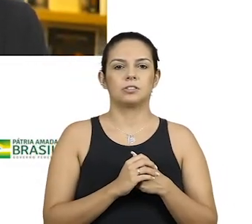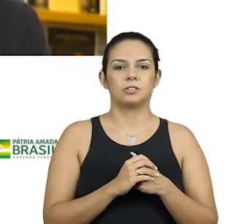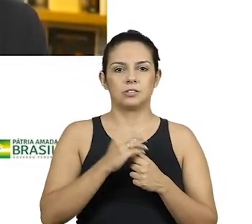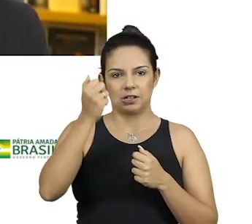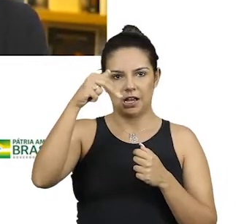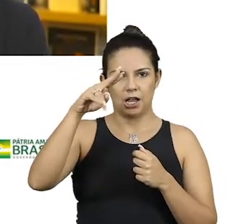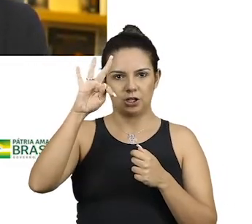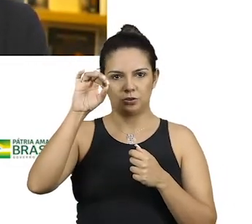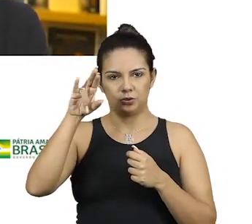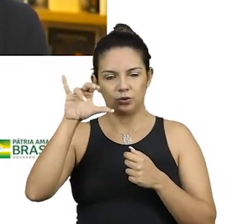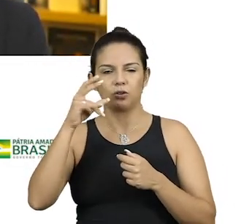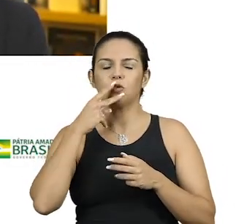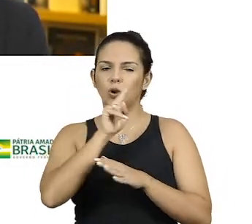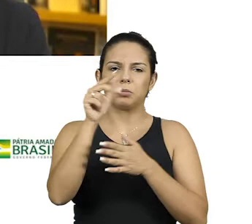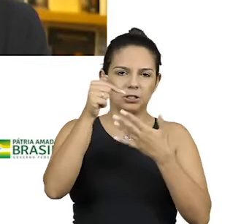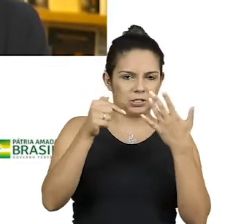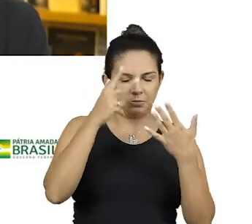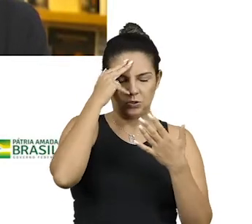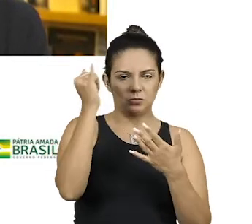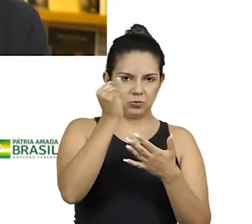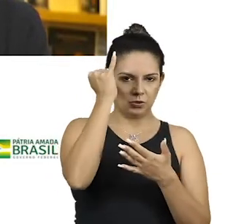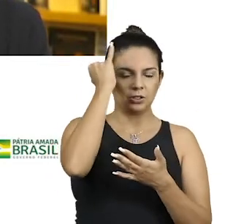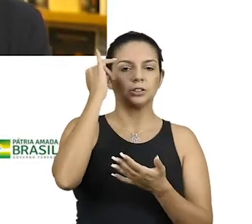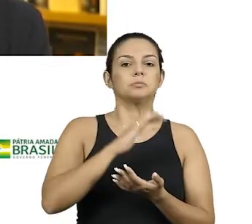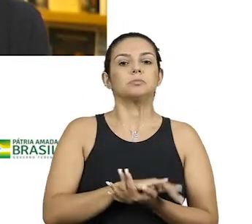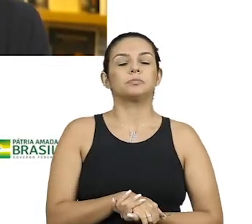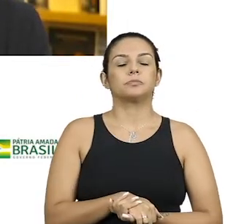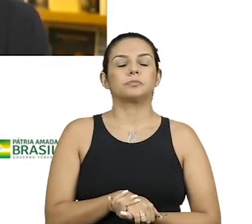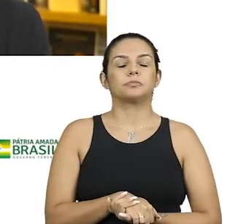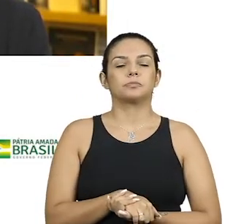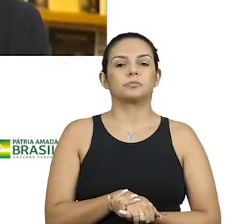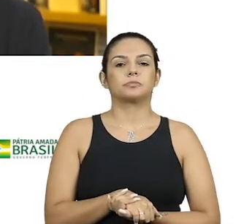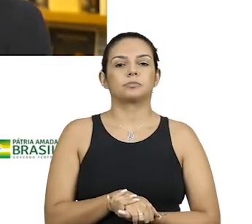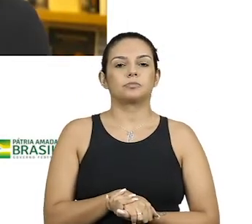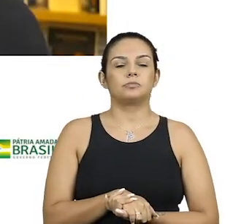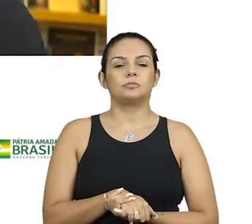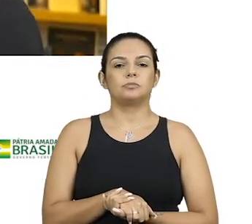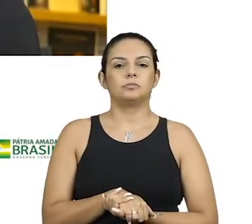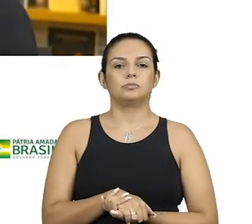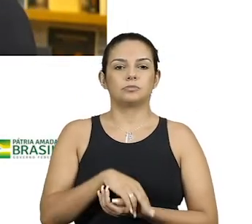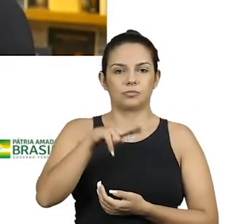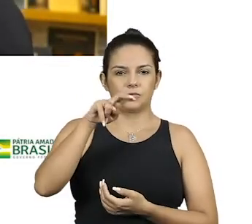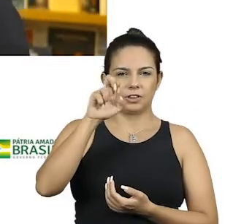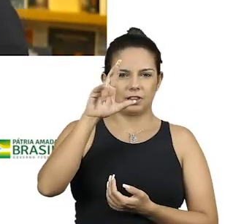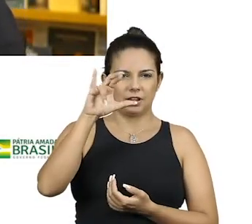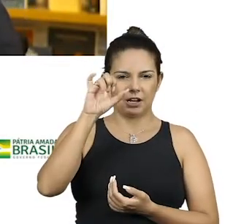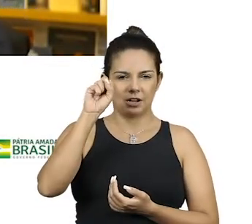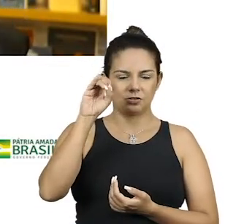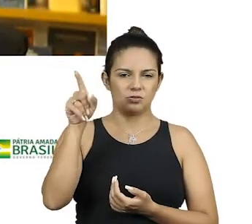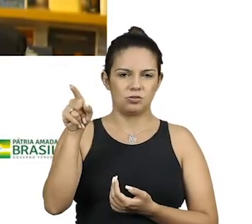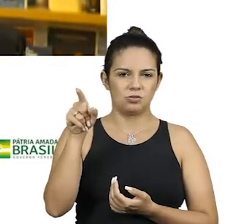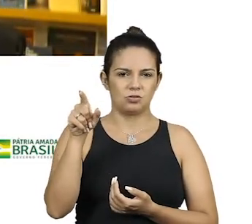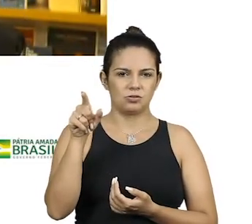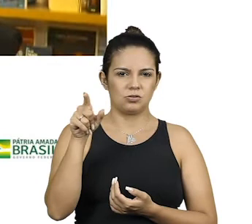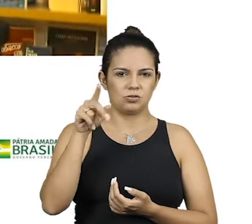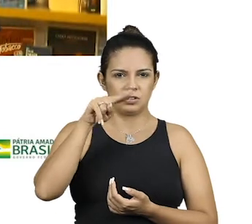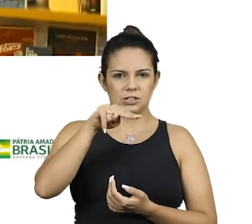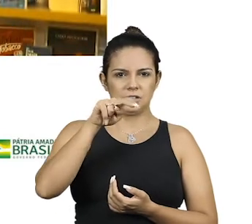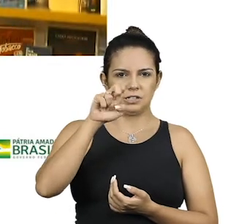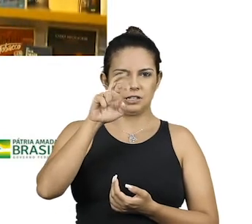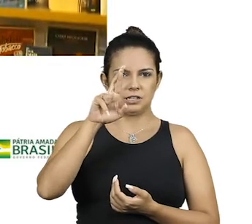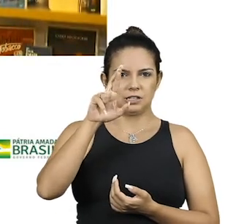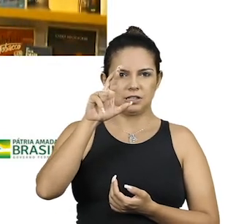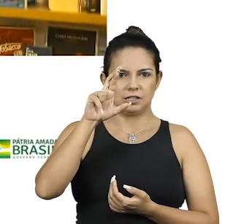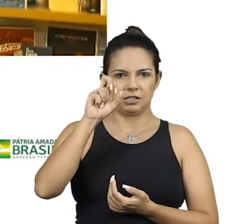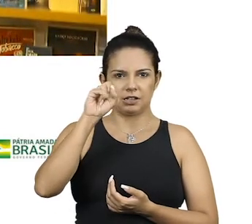Rizzério e outros. Mércio. Mércio... Bial vai até instante